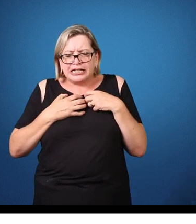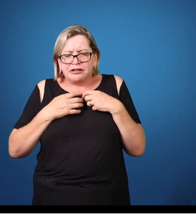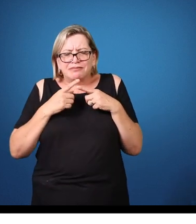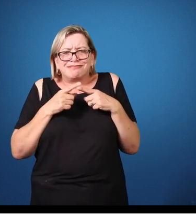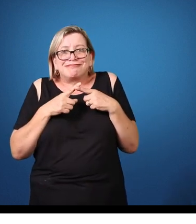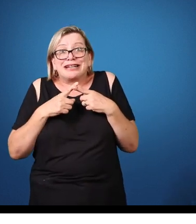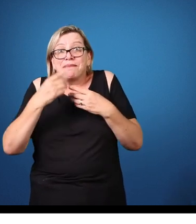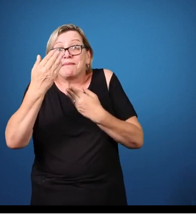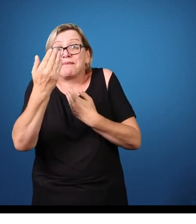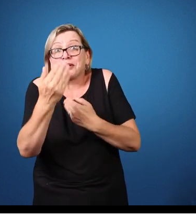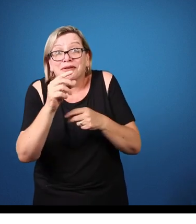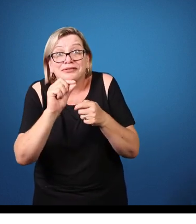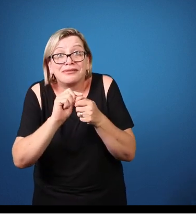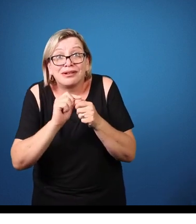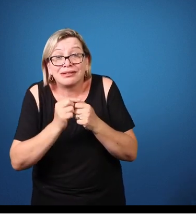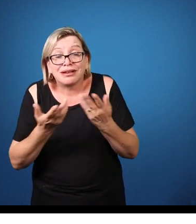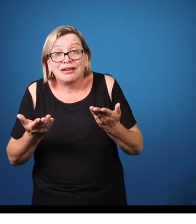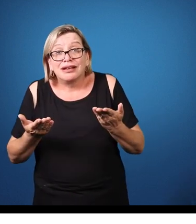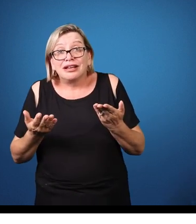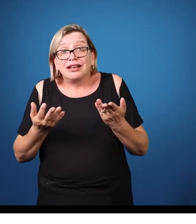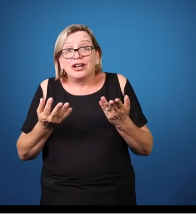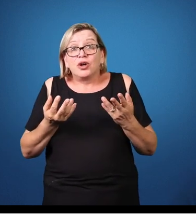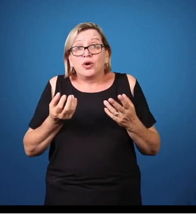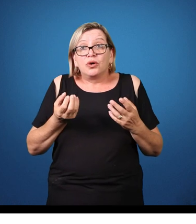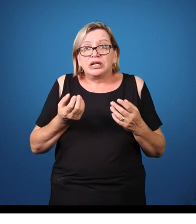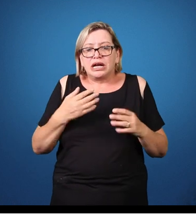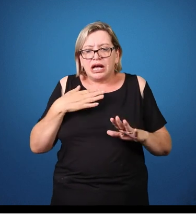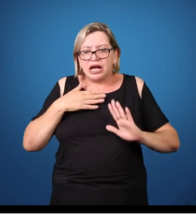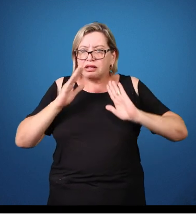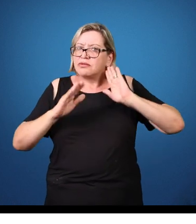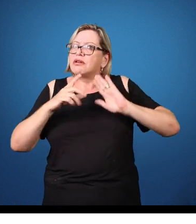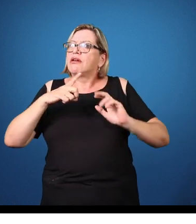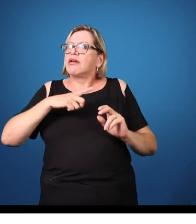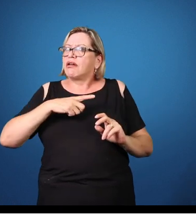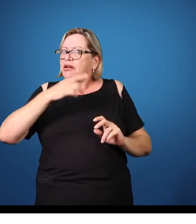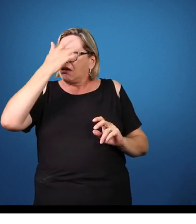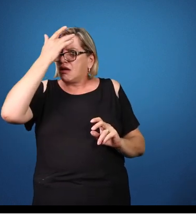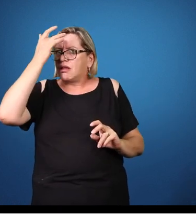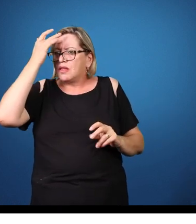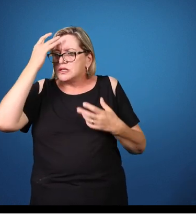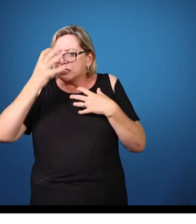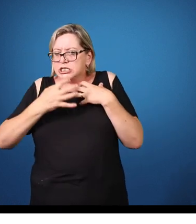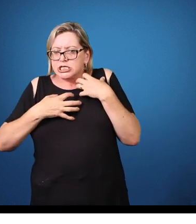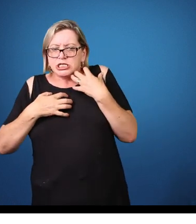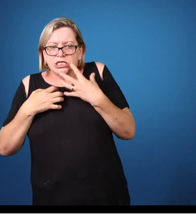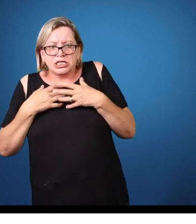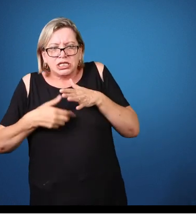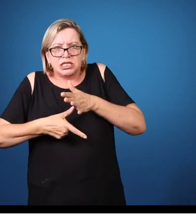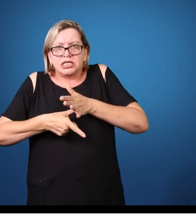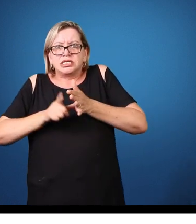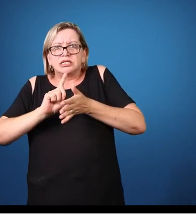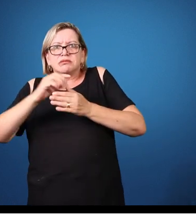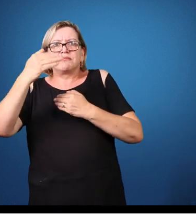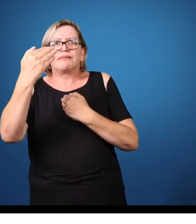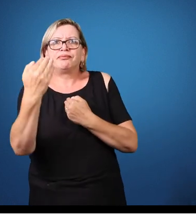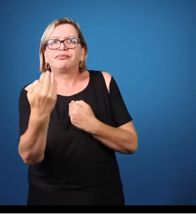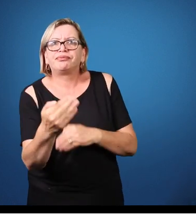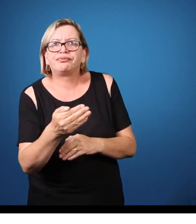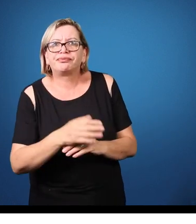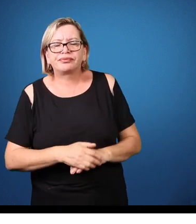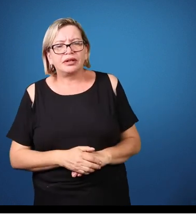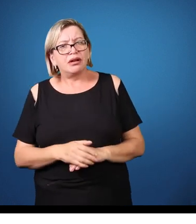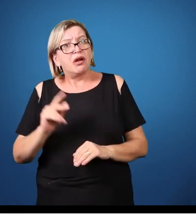muito mal, né? Uma ansiedade enorme nas avaliações e tal. O professor tem algumas estratégias para não